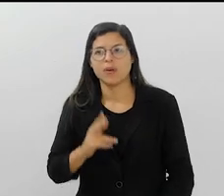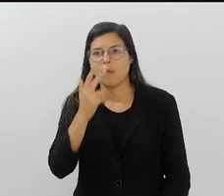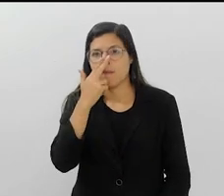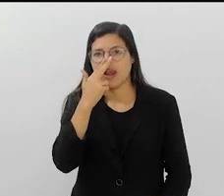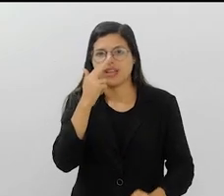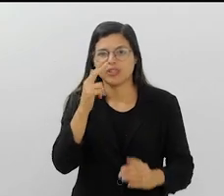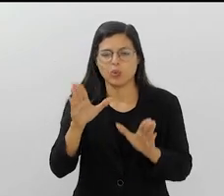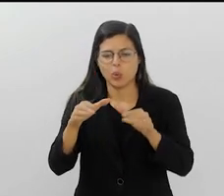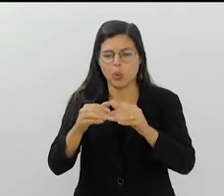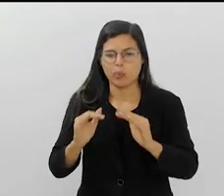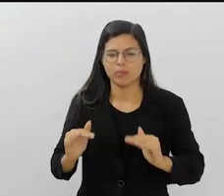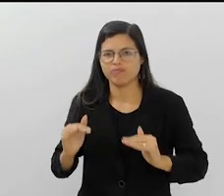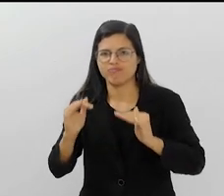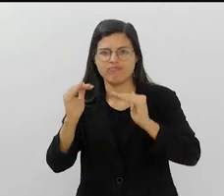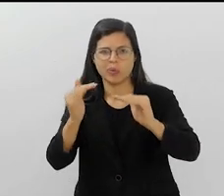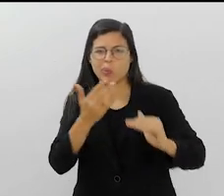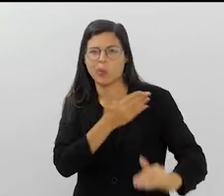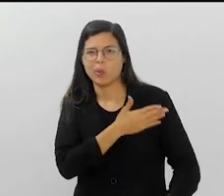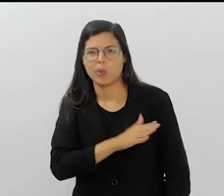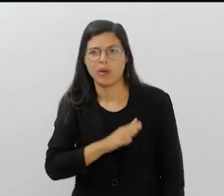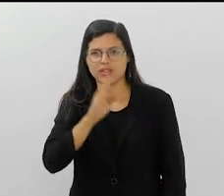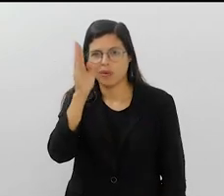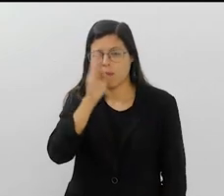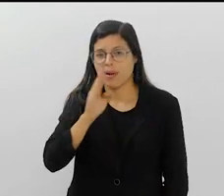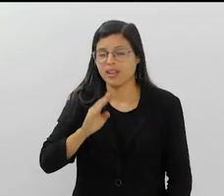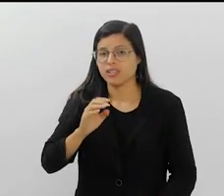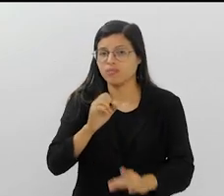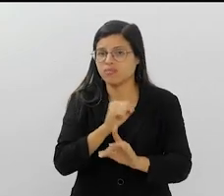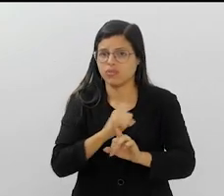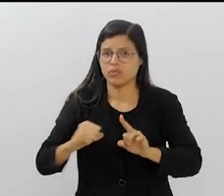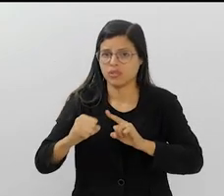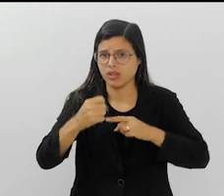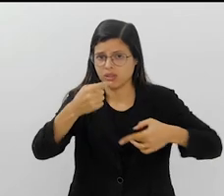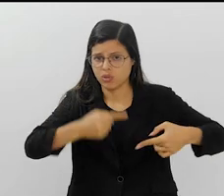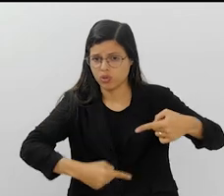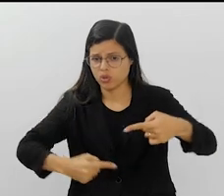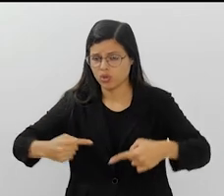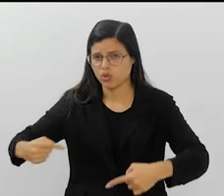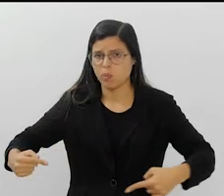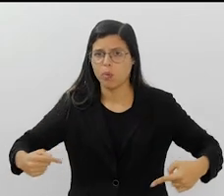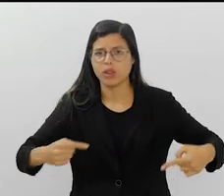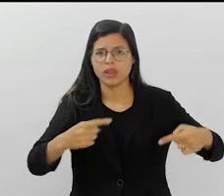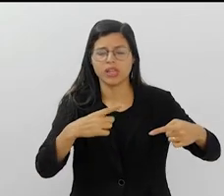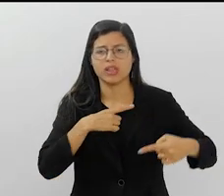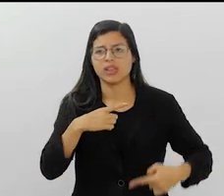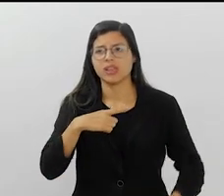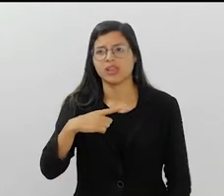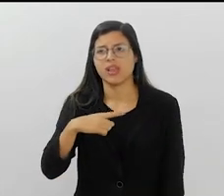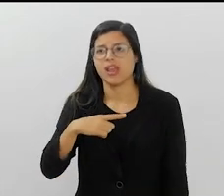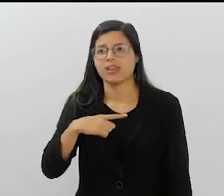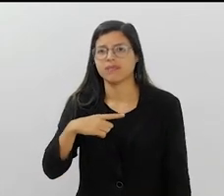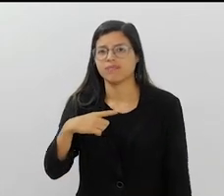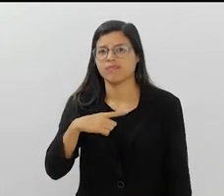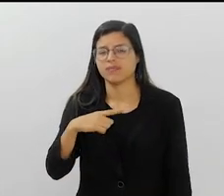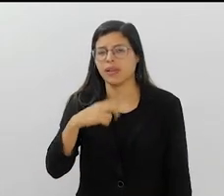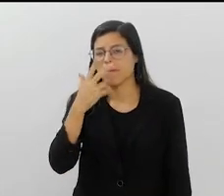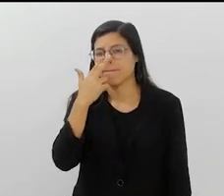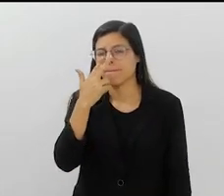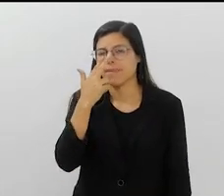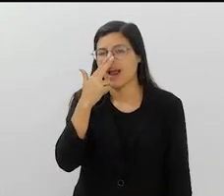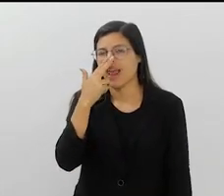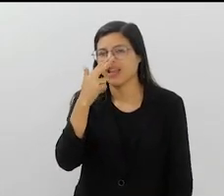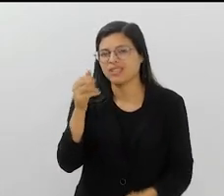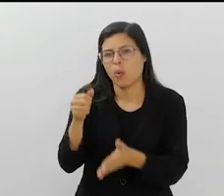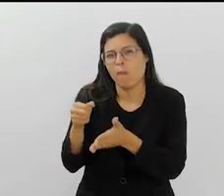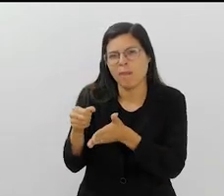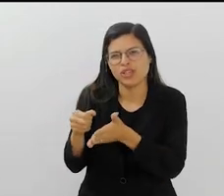pela elite intelectual. O Brasil é uma sociedade em disputa, né? O tempo todo em disputa. Você tem uma exclusão